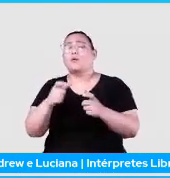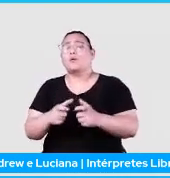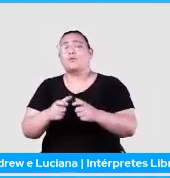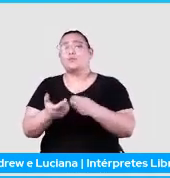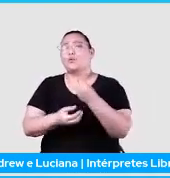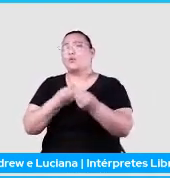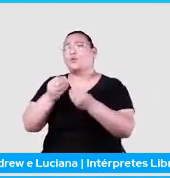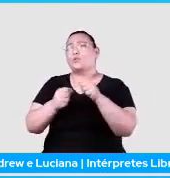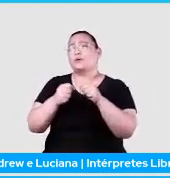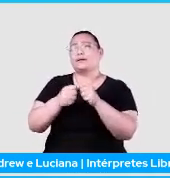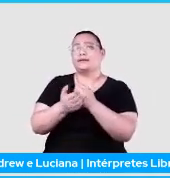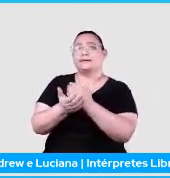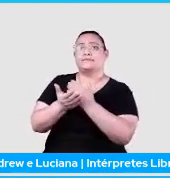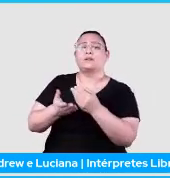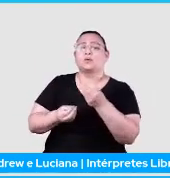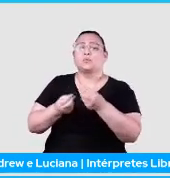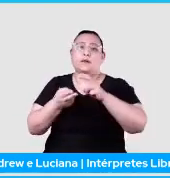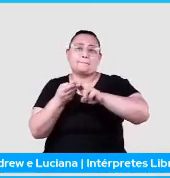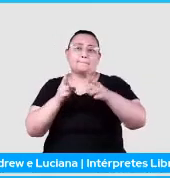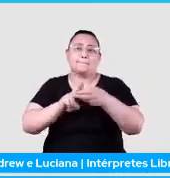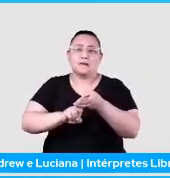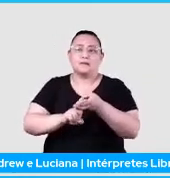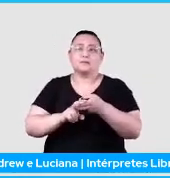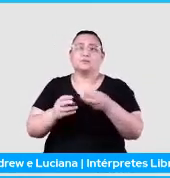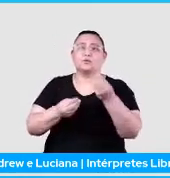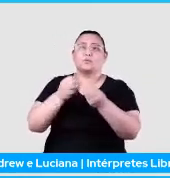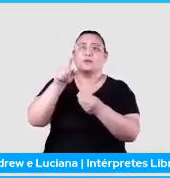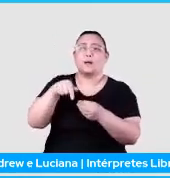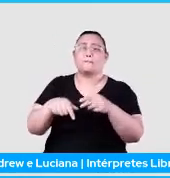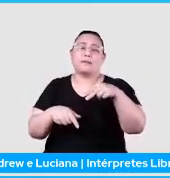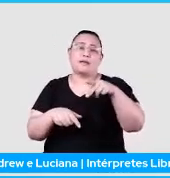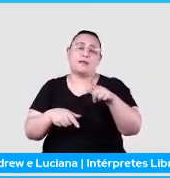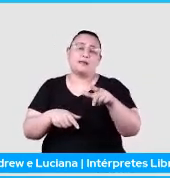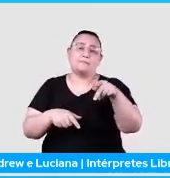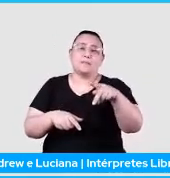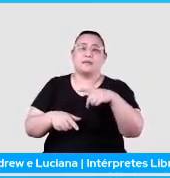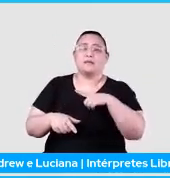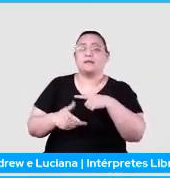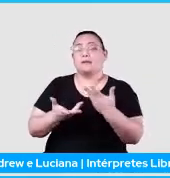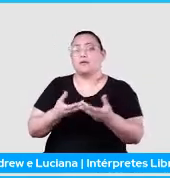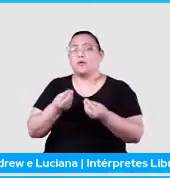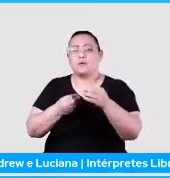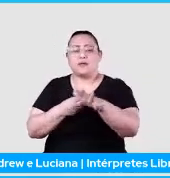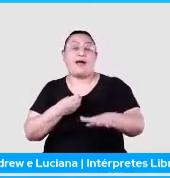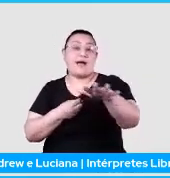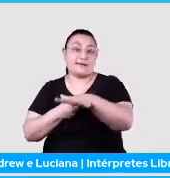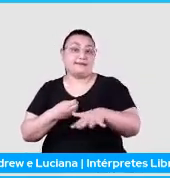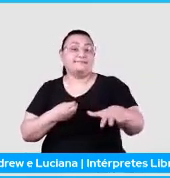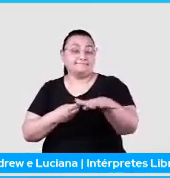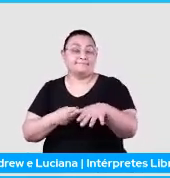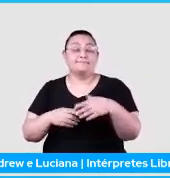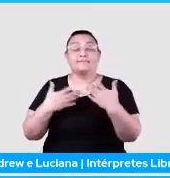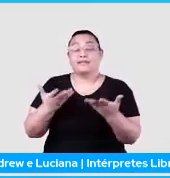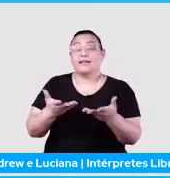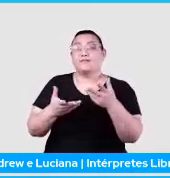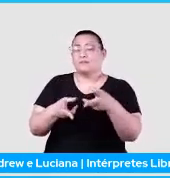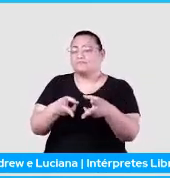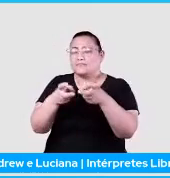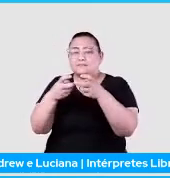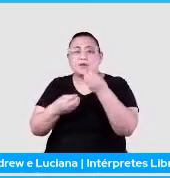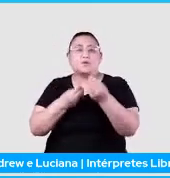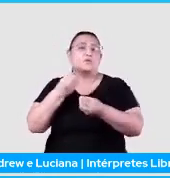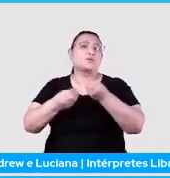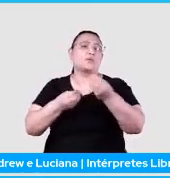o pipeline de trabalho com esse tipo de dado, com esse tipo de área, né? E aí, a gente vai ver como é que a gente